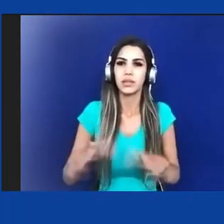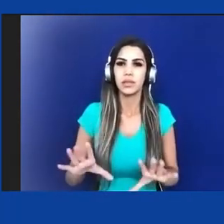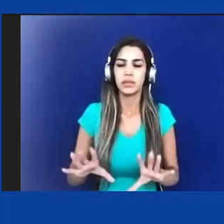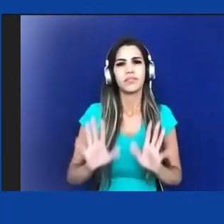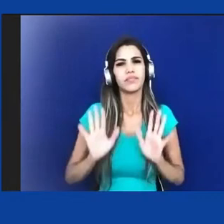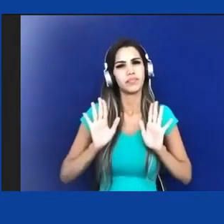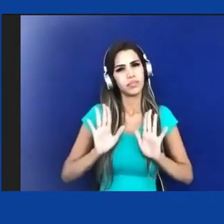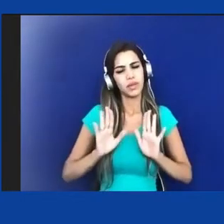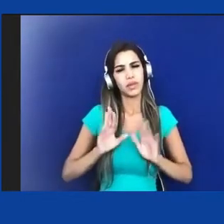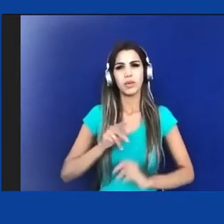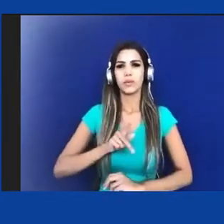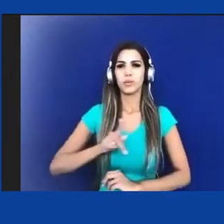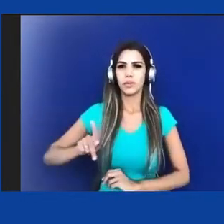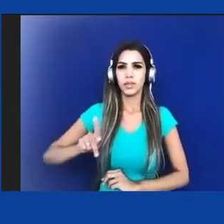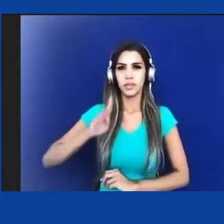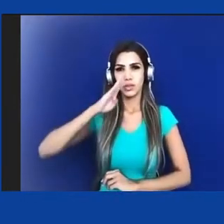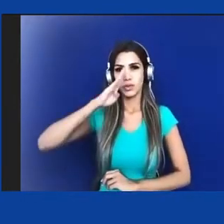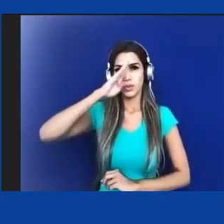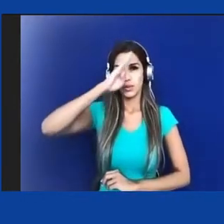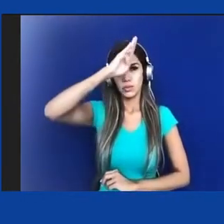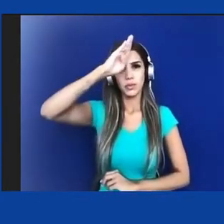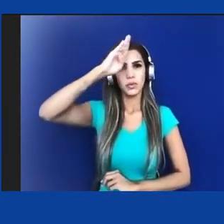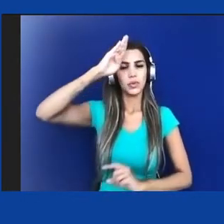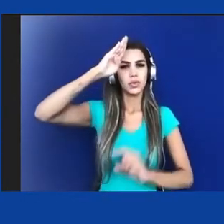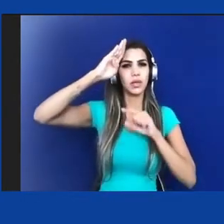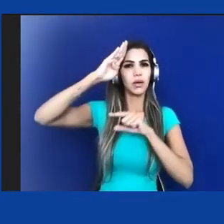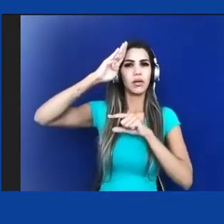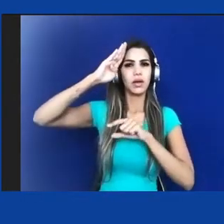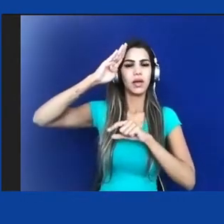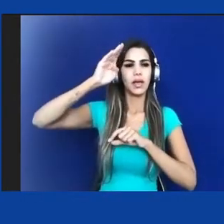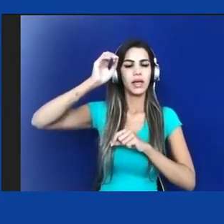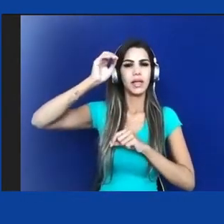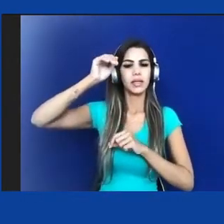enquanto um presidente que representa